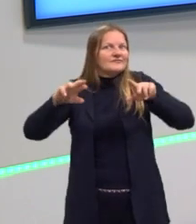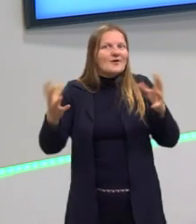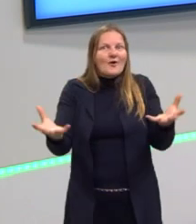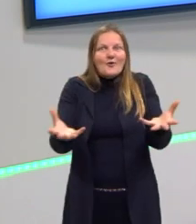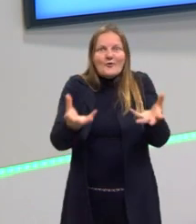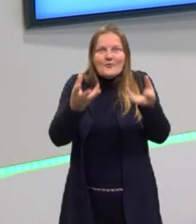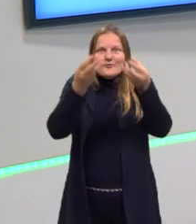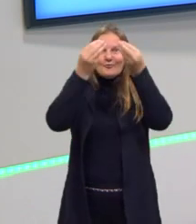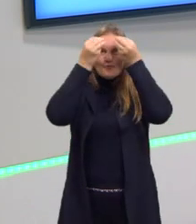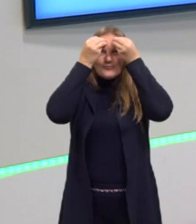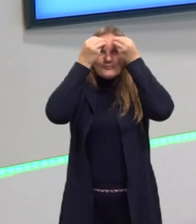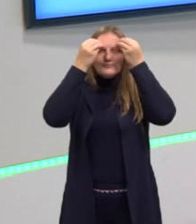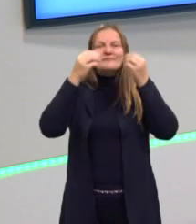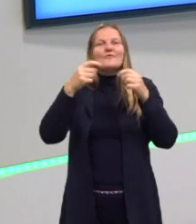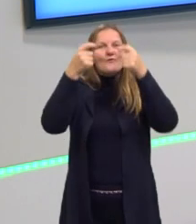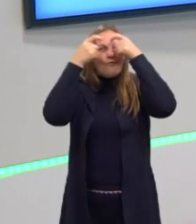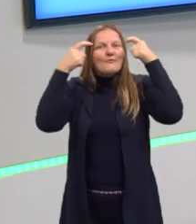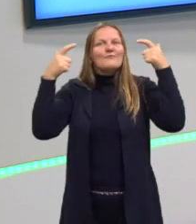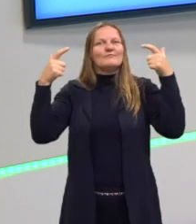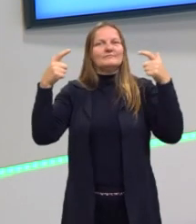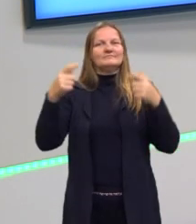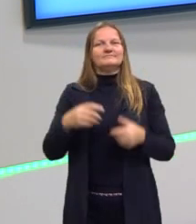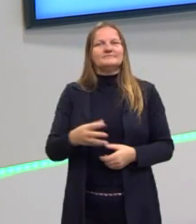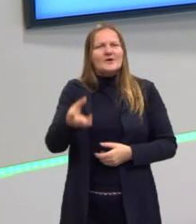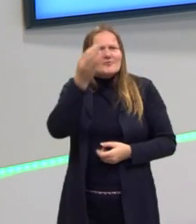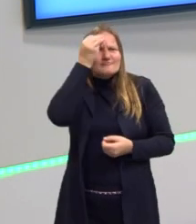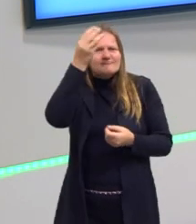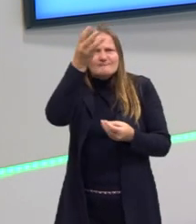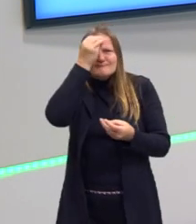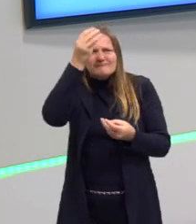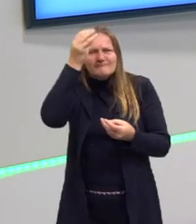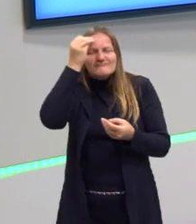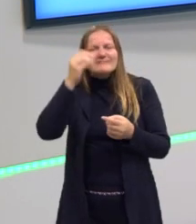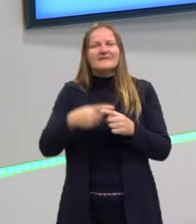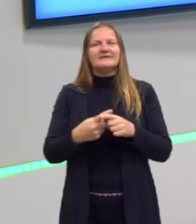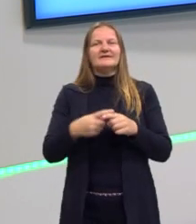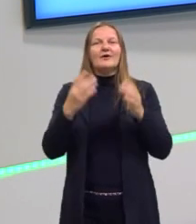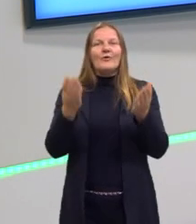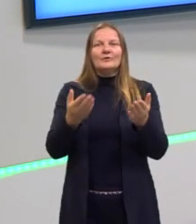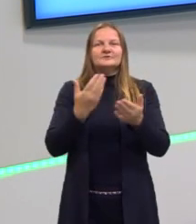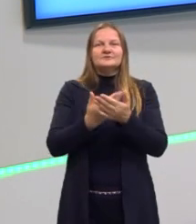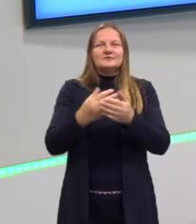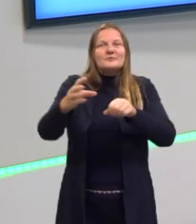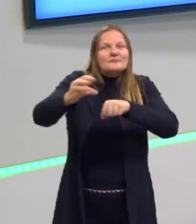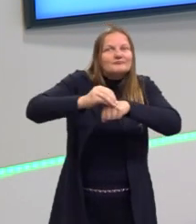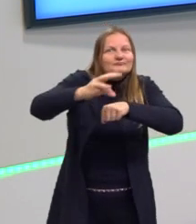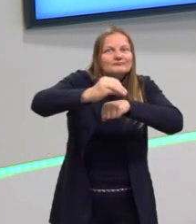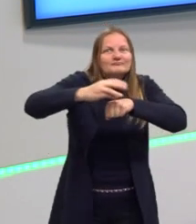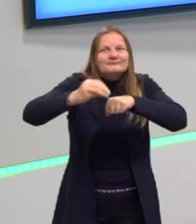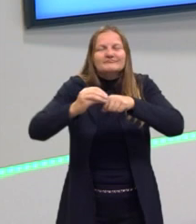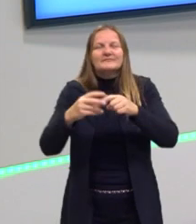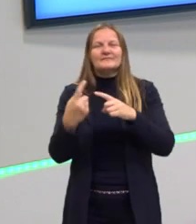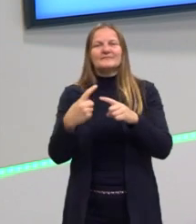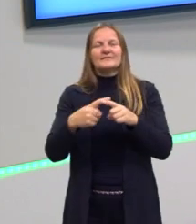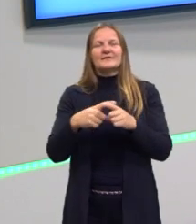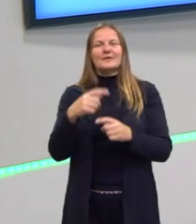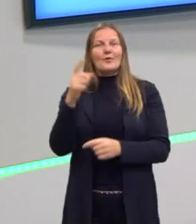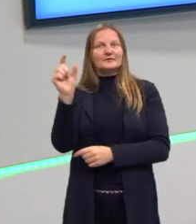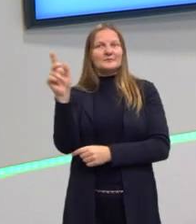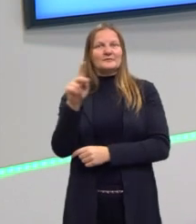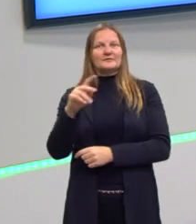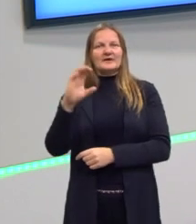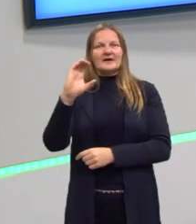nos dar conhecimento. E hoje eu vou trazer para vocês... Essa aula me lembra muito a professora Kátia, que foi nossa professora de